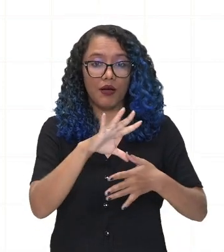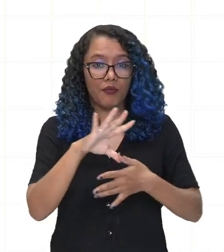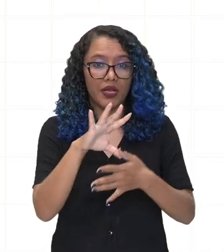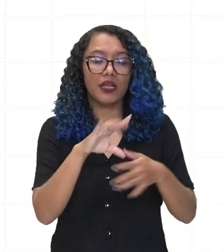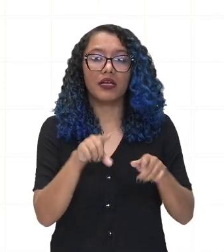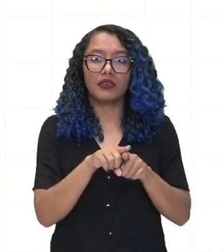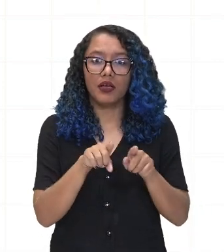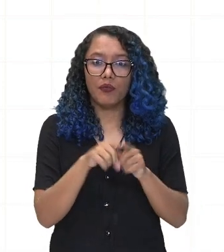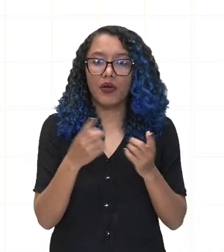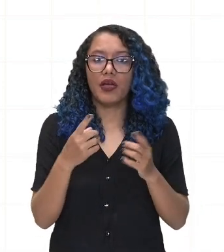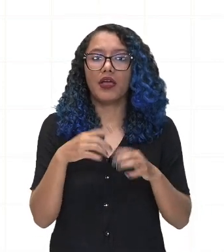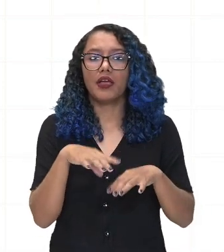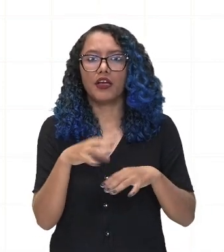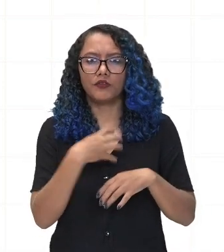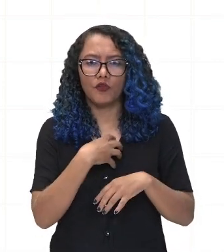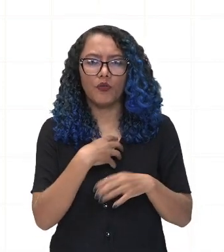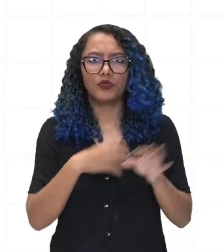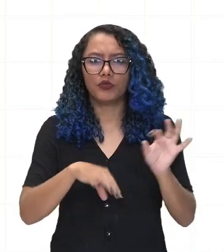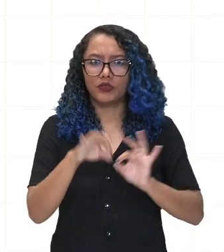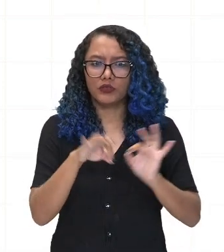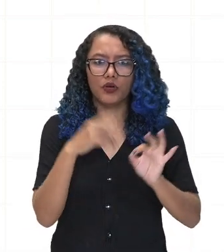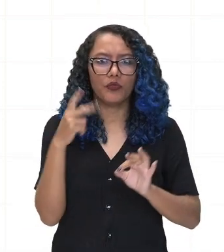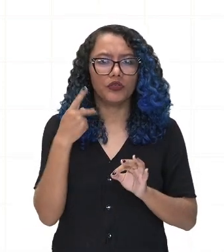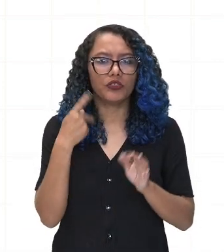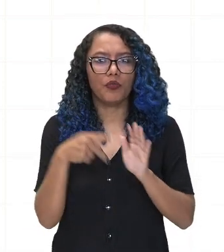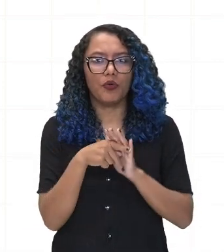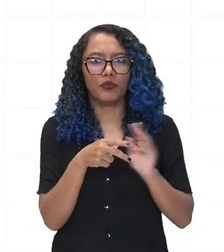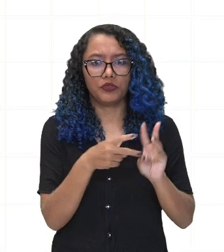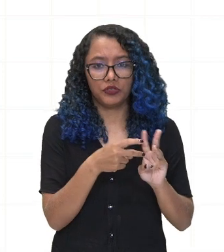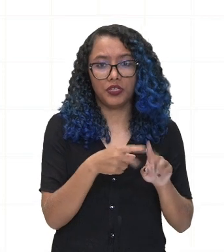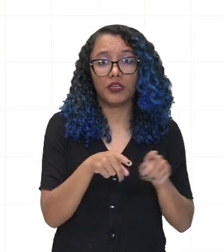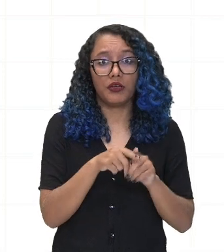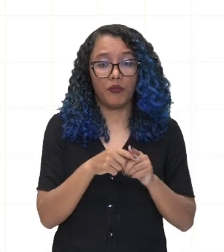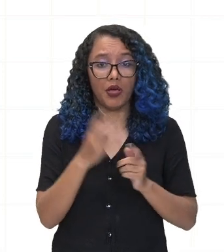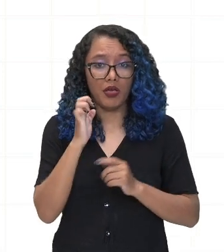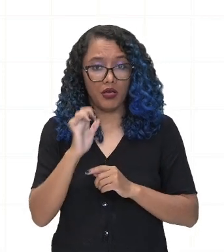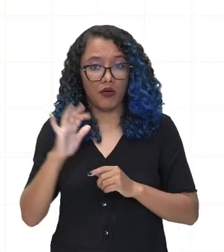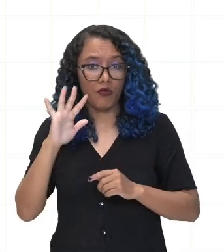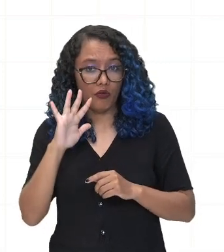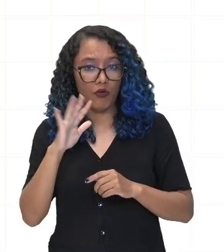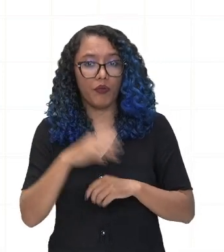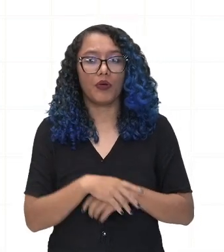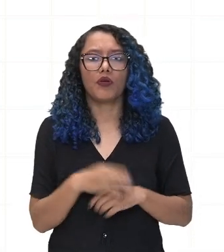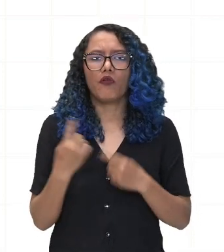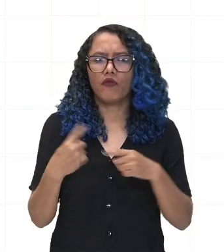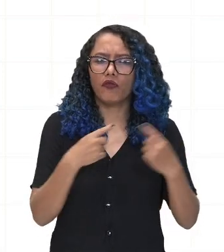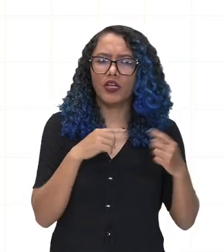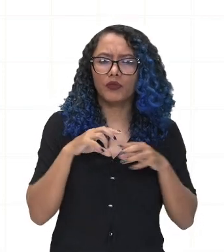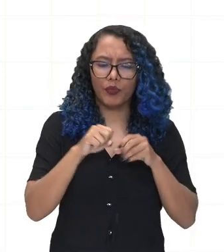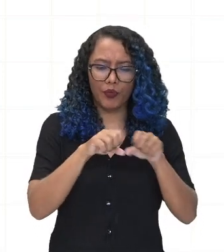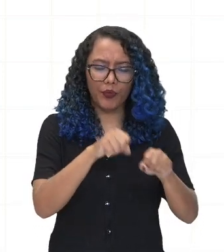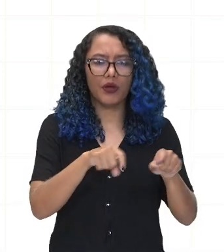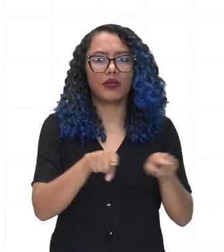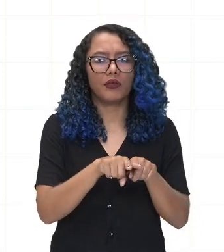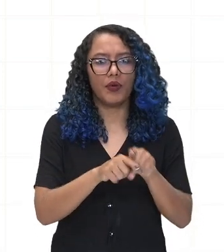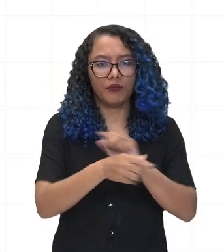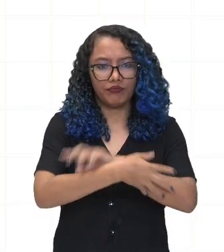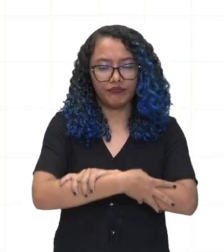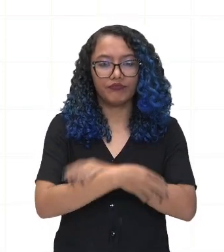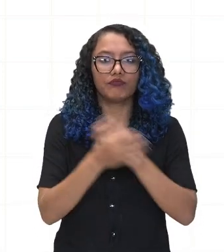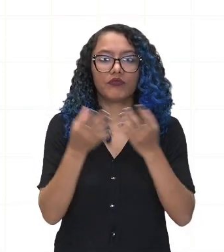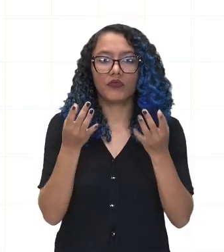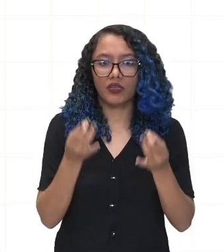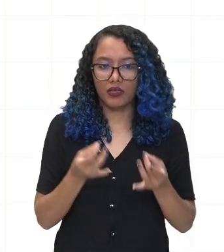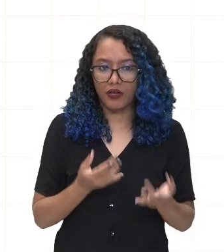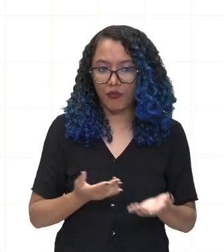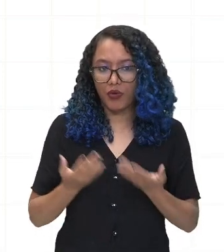formas de organização política dos indígenas e europeus, conflitos, dominação e conciliação. Com